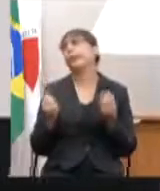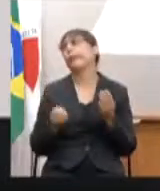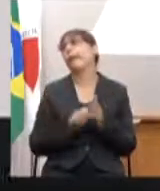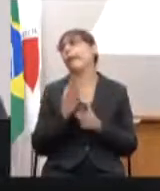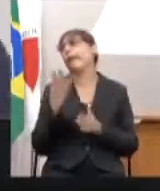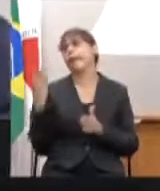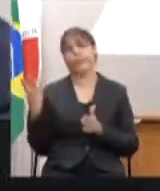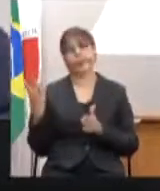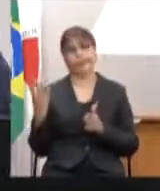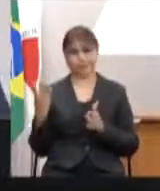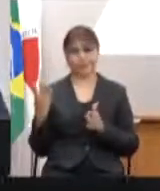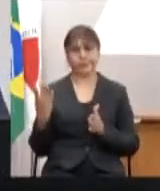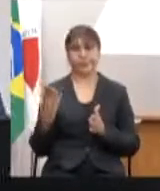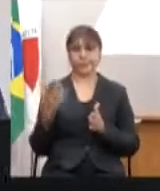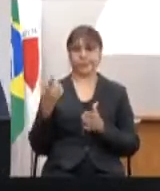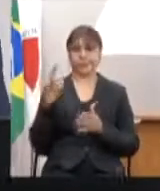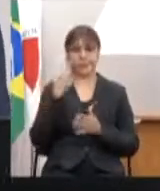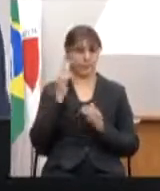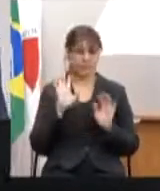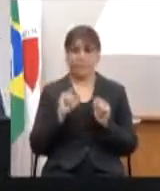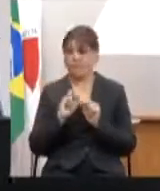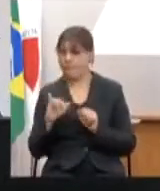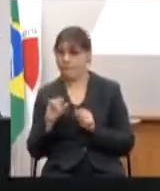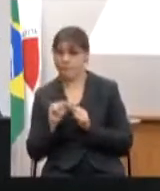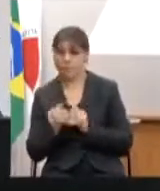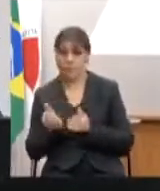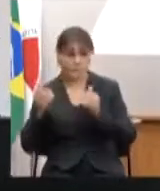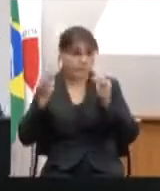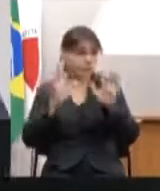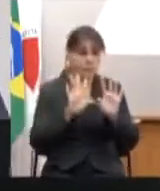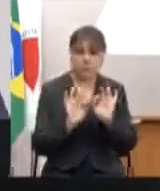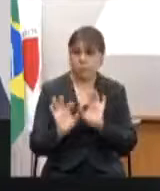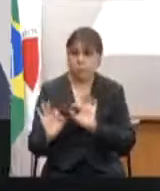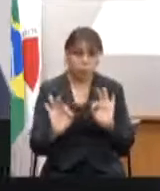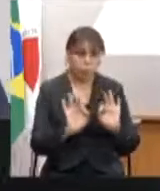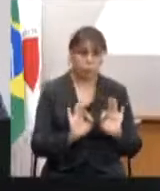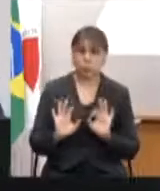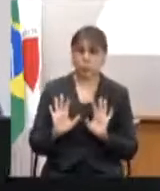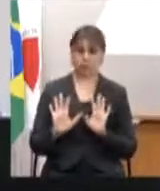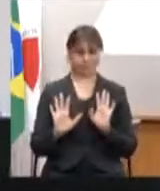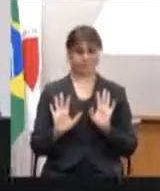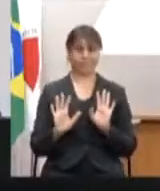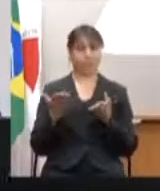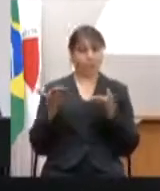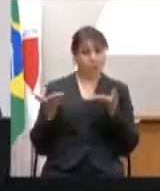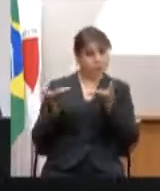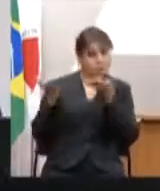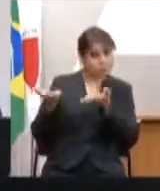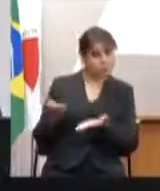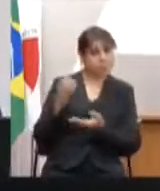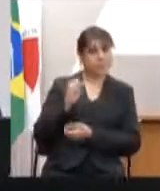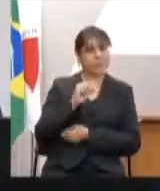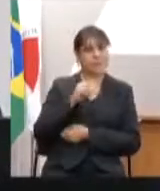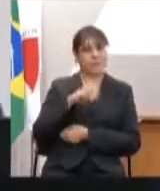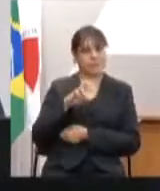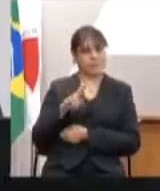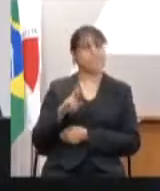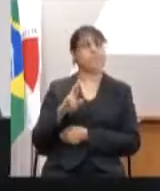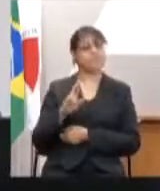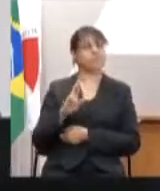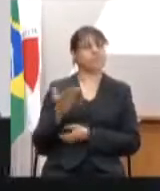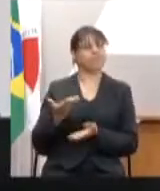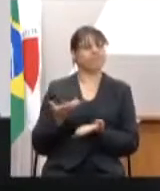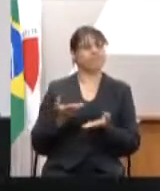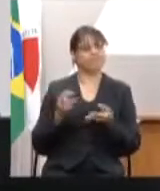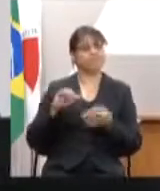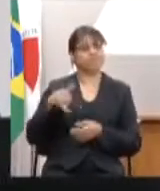ser pago todas, que iam construir barraginhas, que iam fazer barragem, e aí você tem a oportunidade aqui, Samer, de falar o que de real foi feito